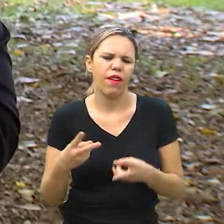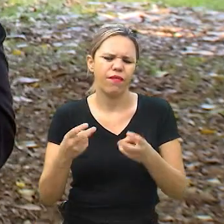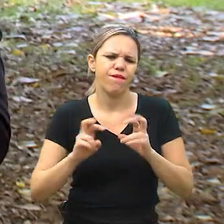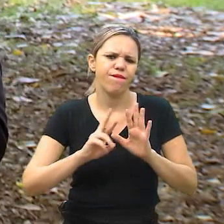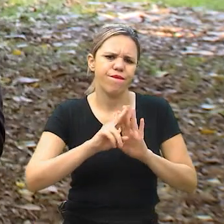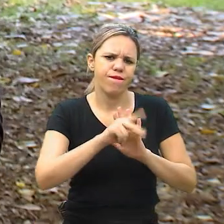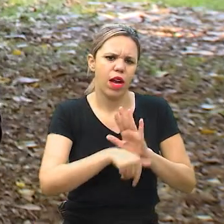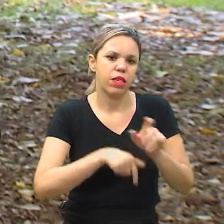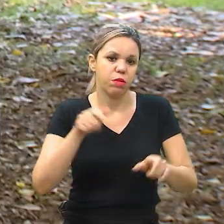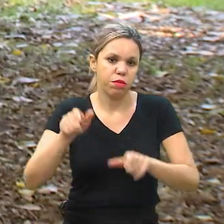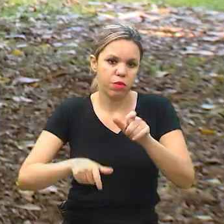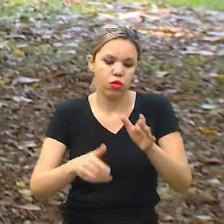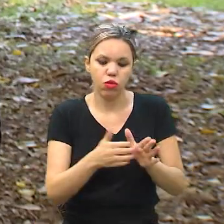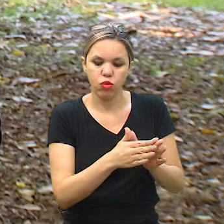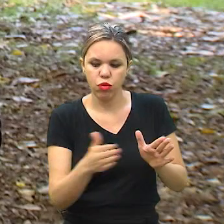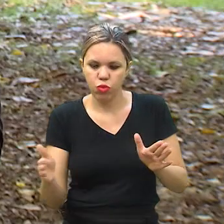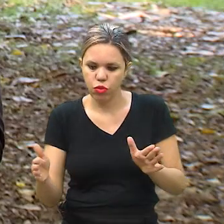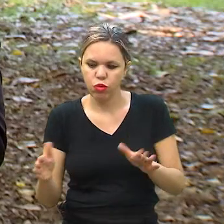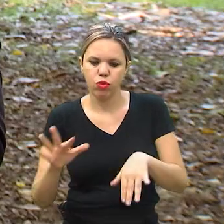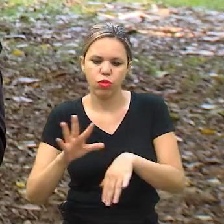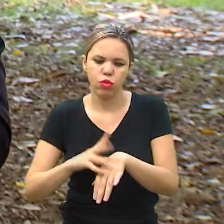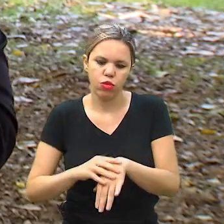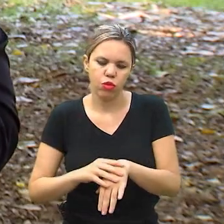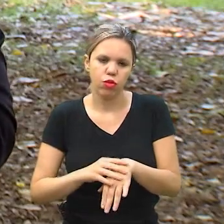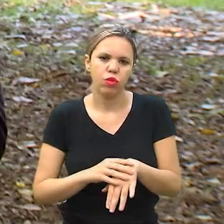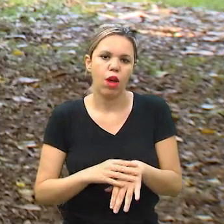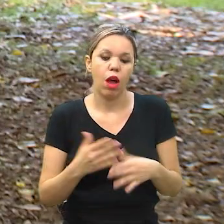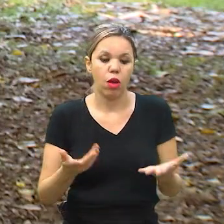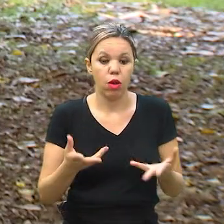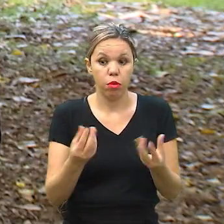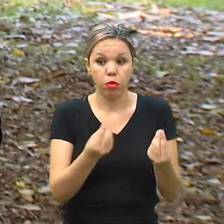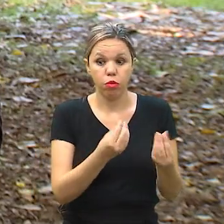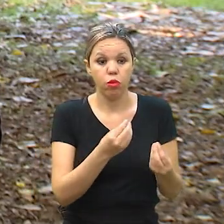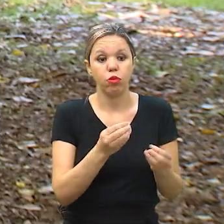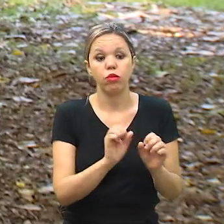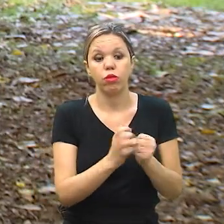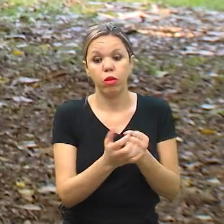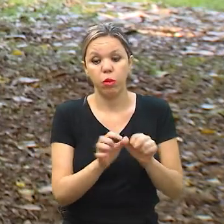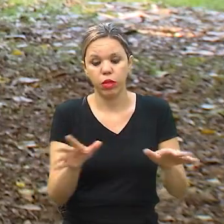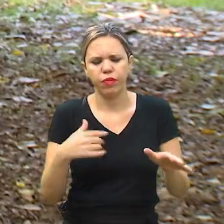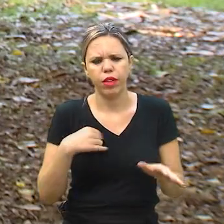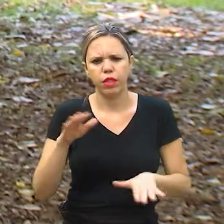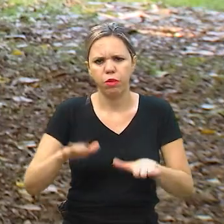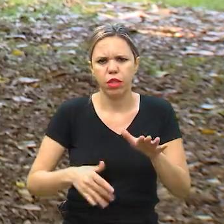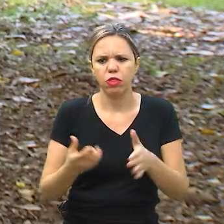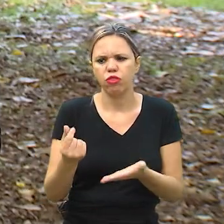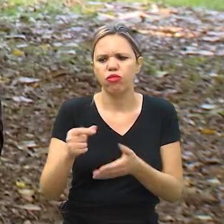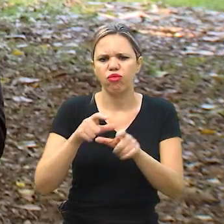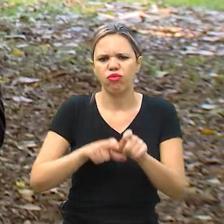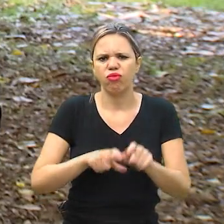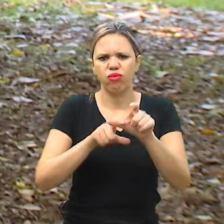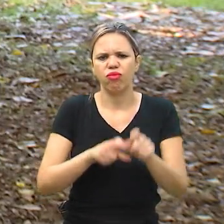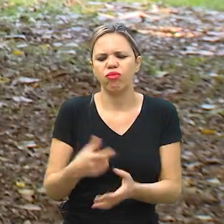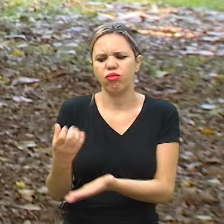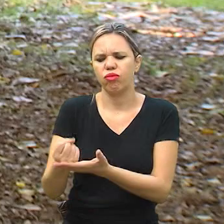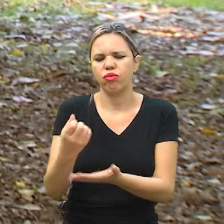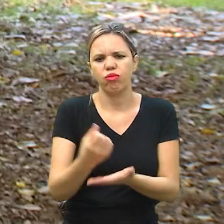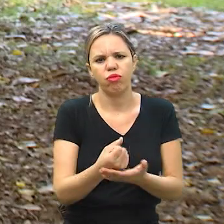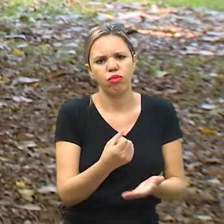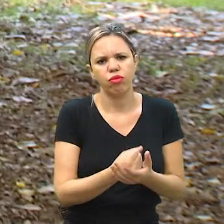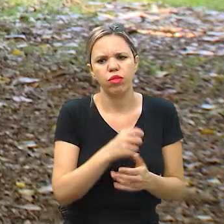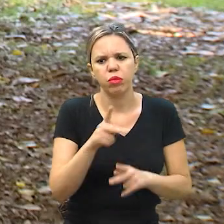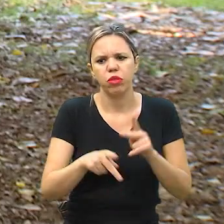cenários de pessoas que, durante um período de doença, e nessa pandemia a gente viu muito isso, dependeram de vaquinhas, dependeram de ajuda de